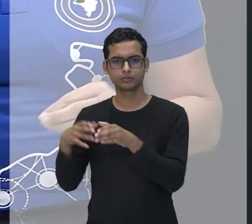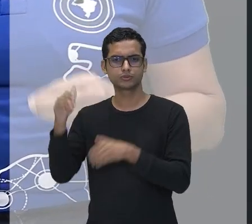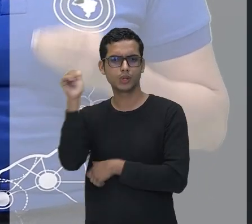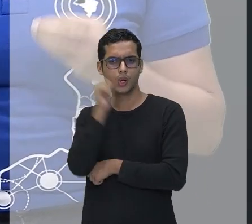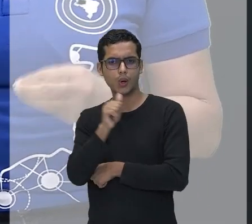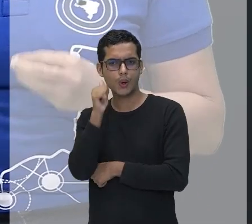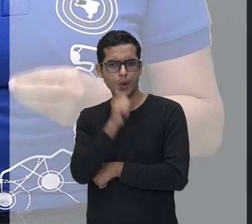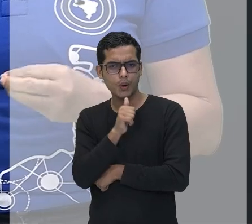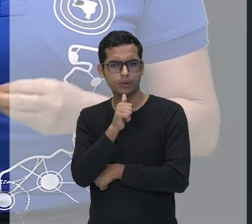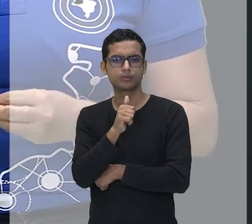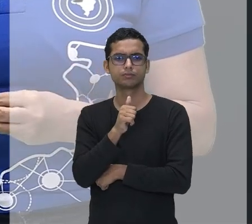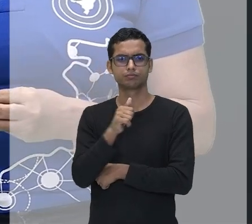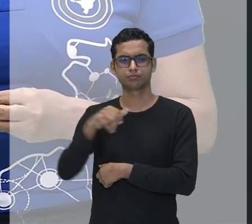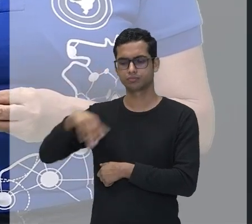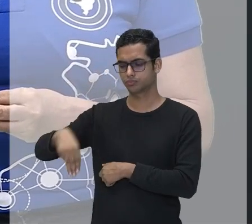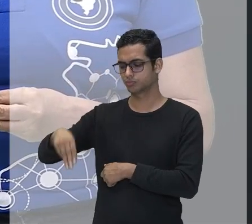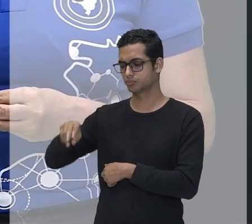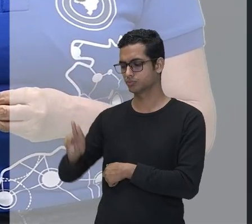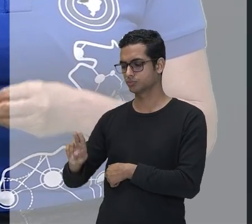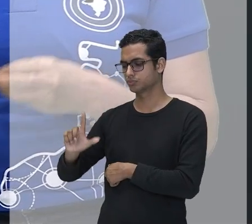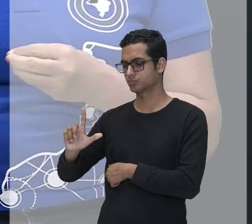mulheres bonitas.